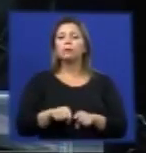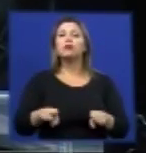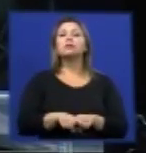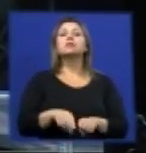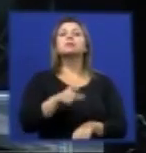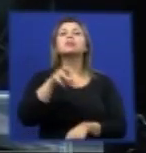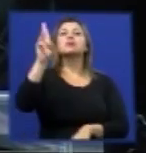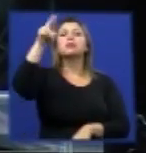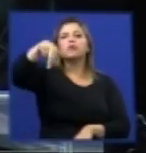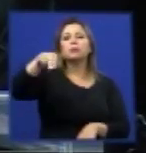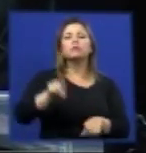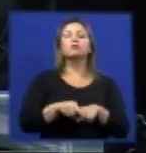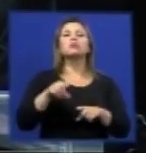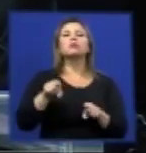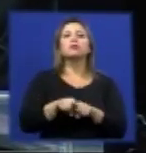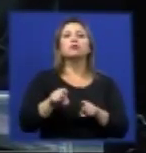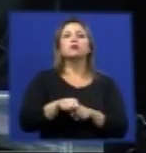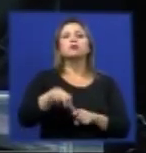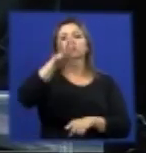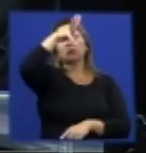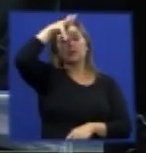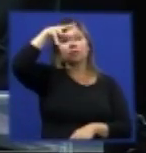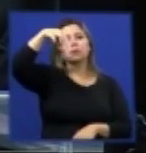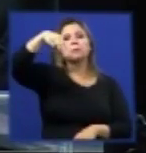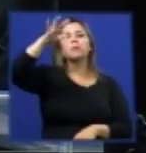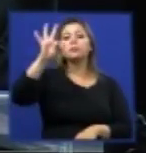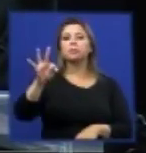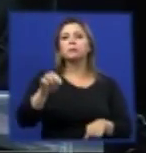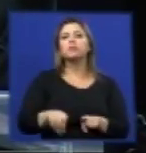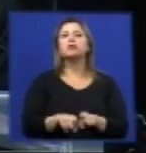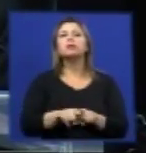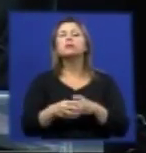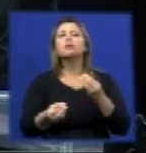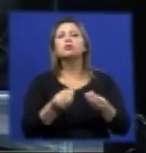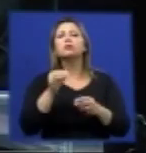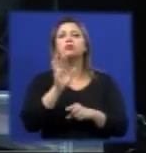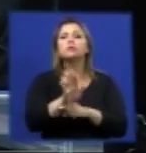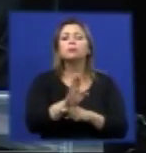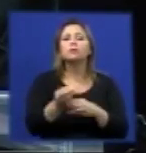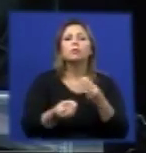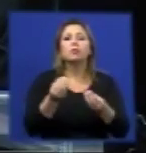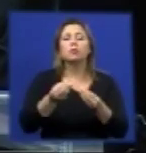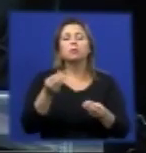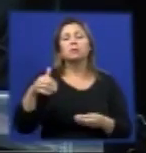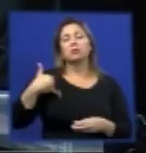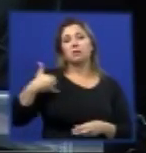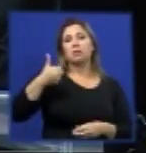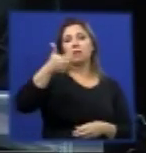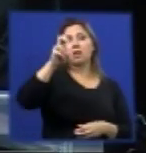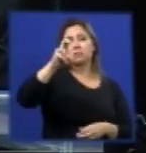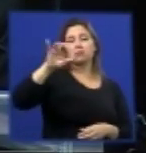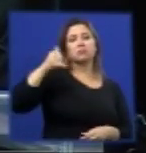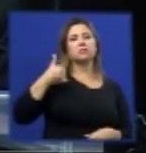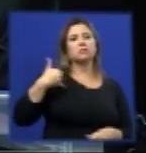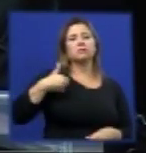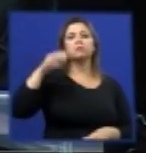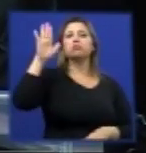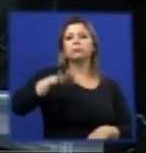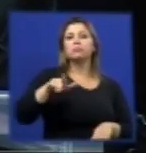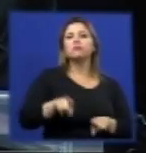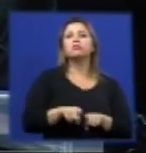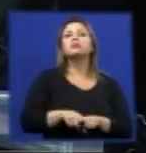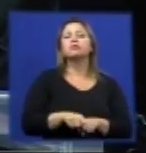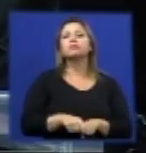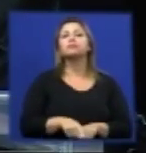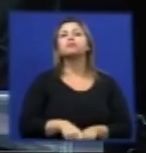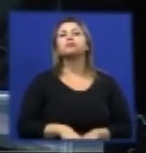e Mato Grosso e o aumento na incidência nas faixas de letalidade menores de 15 anos e esse último é um